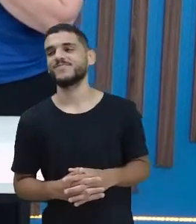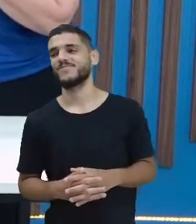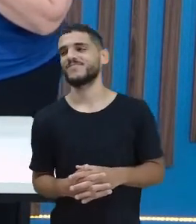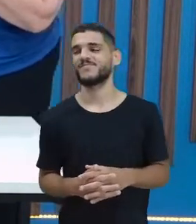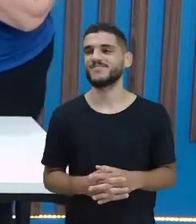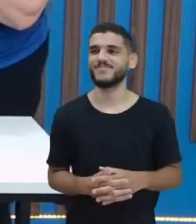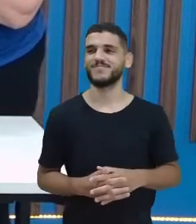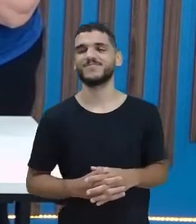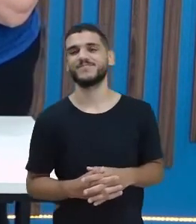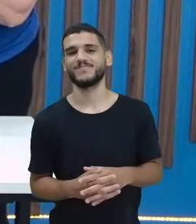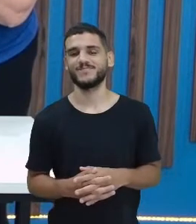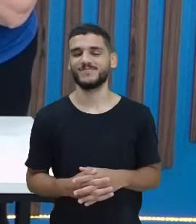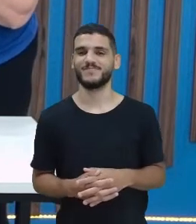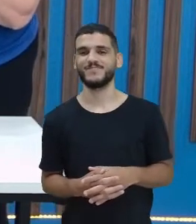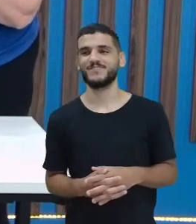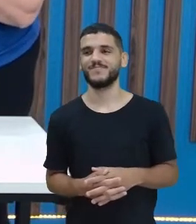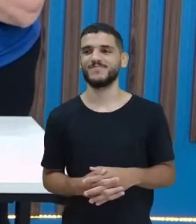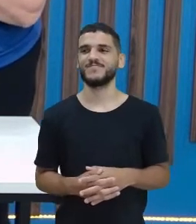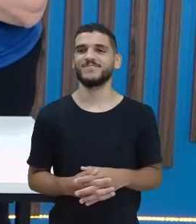o meu. Deixa eu pegar o meu.